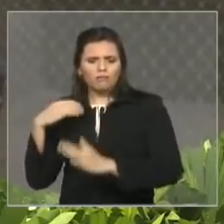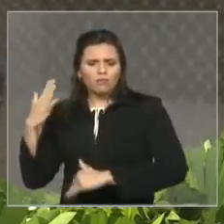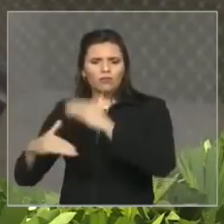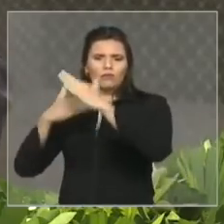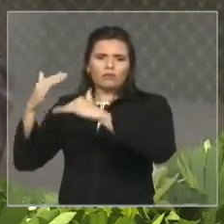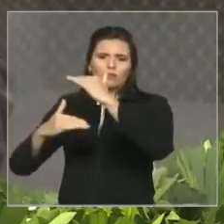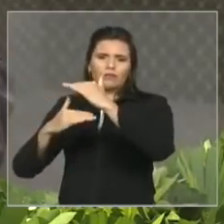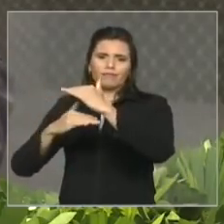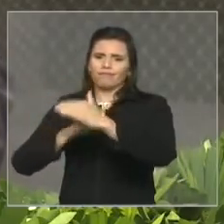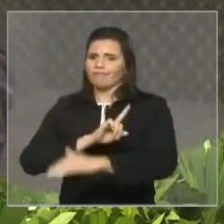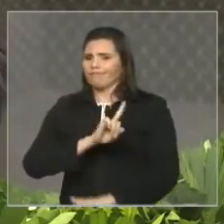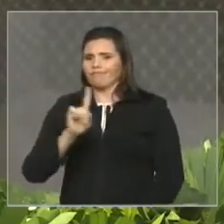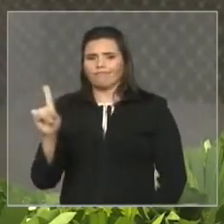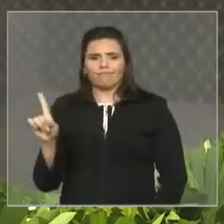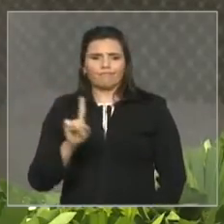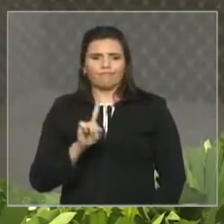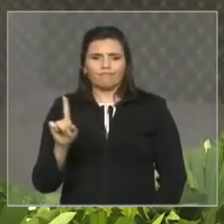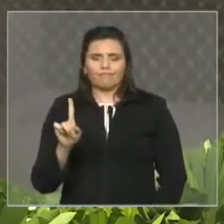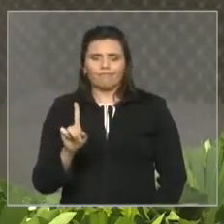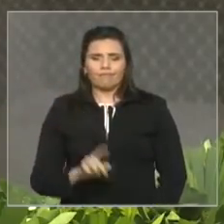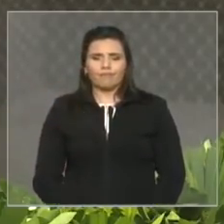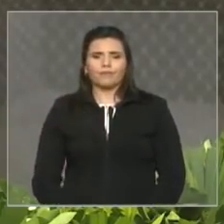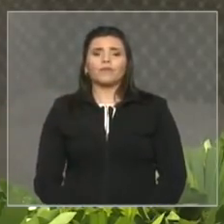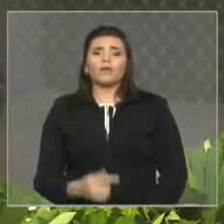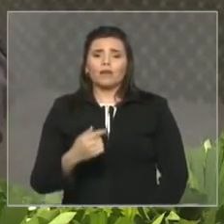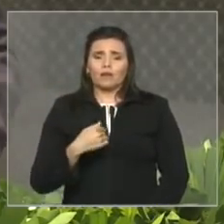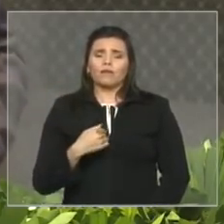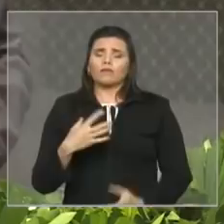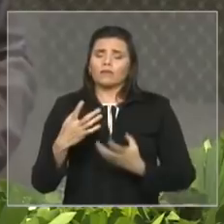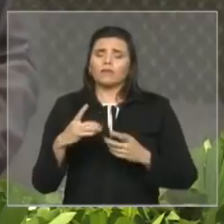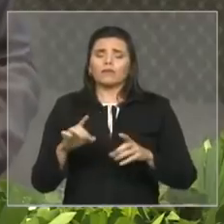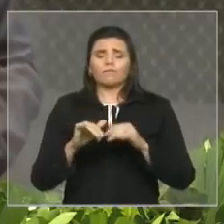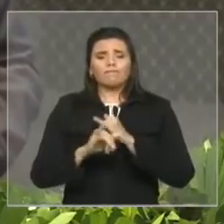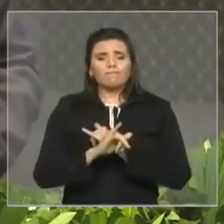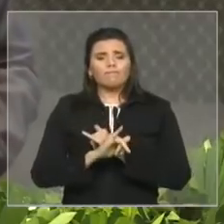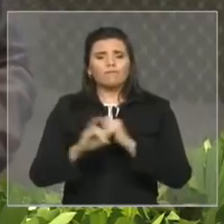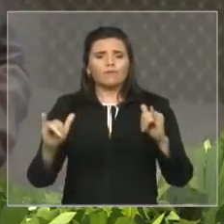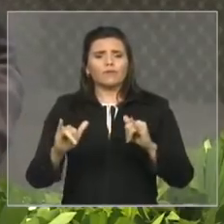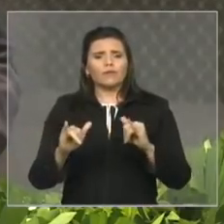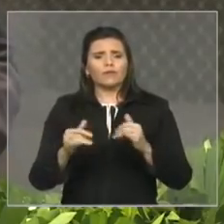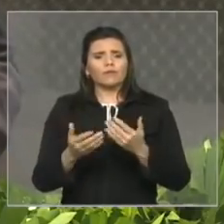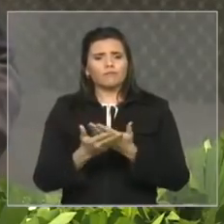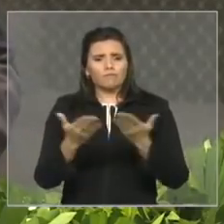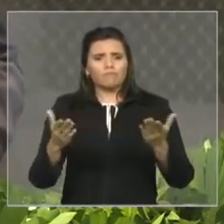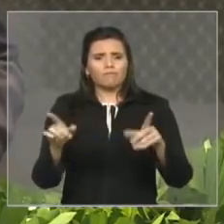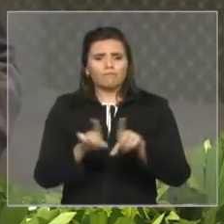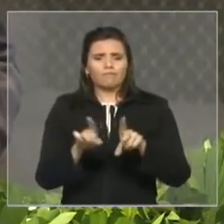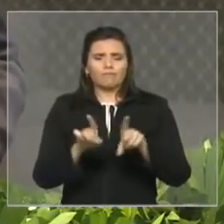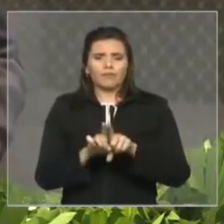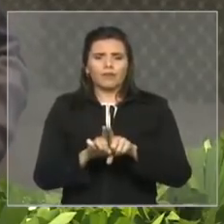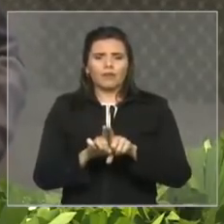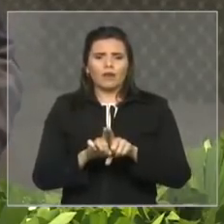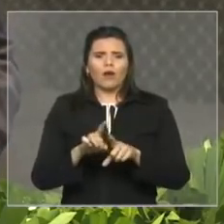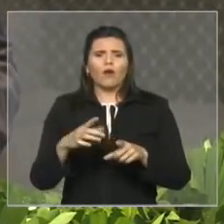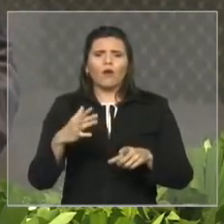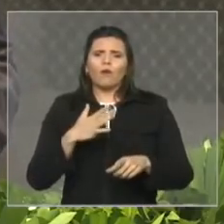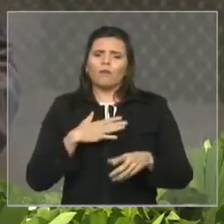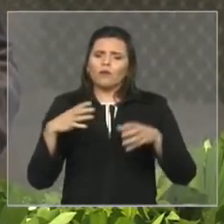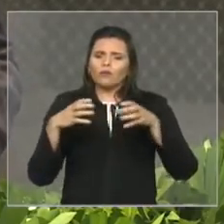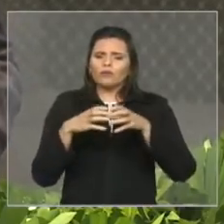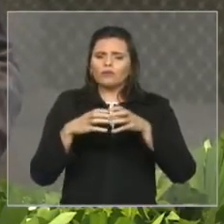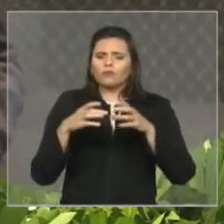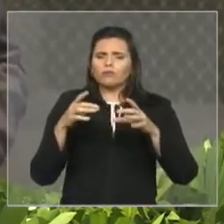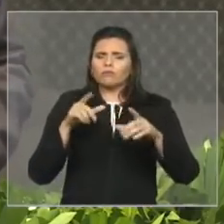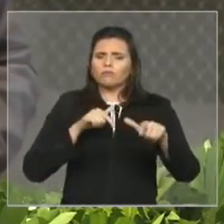nós teremos também a continuidade como marca no que se refere à nossa equipe. é claro